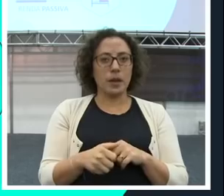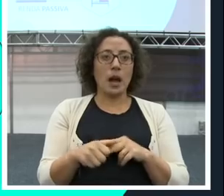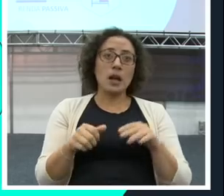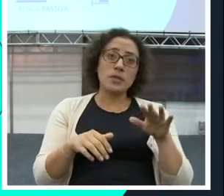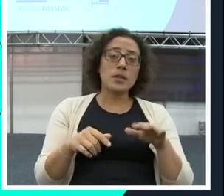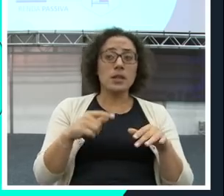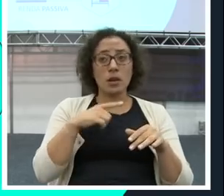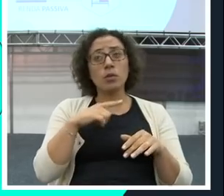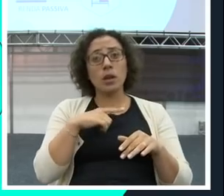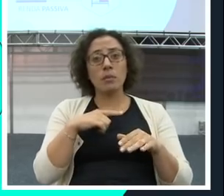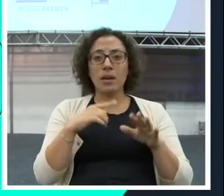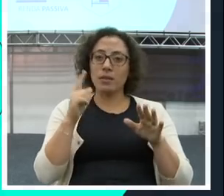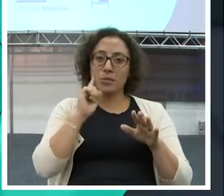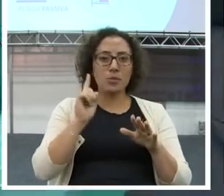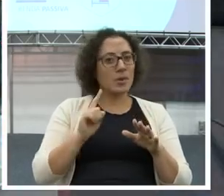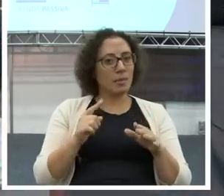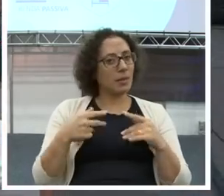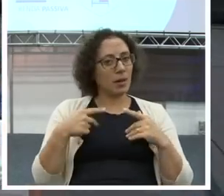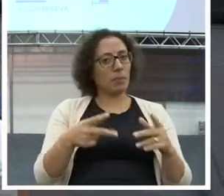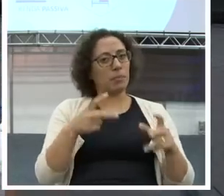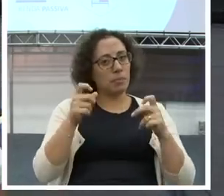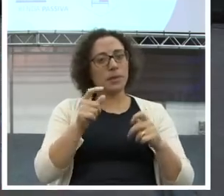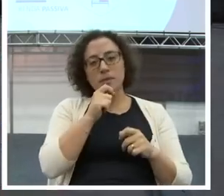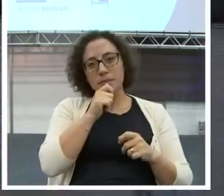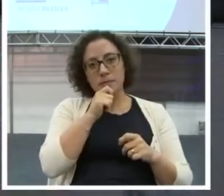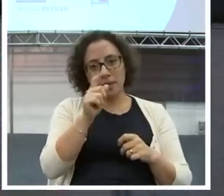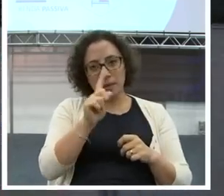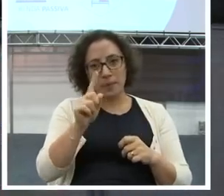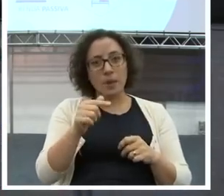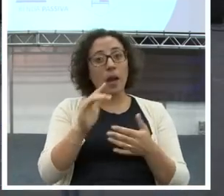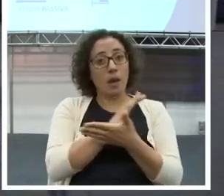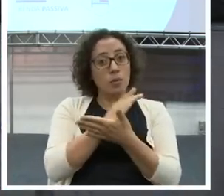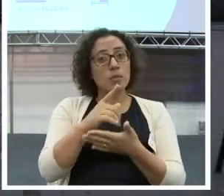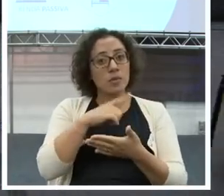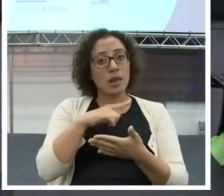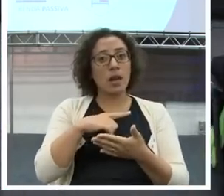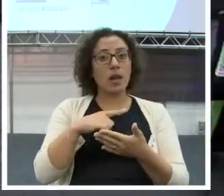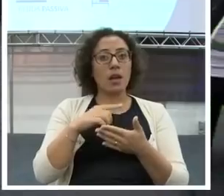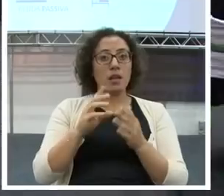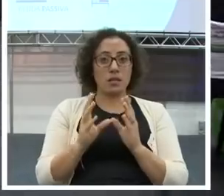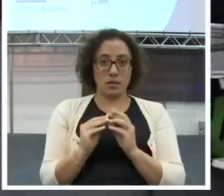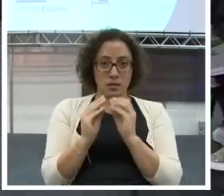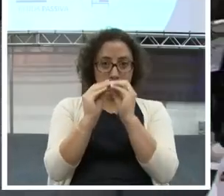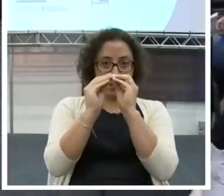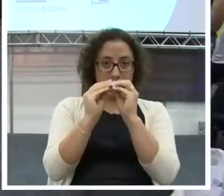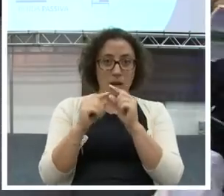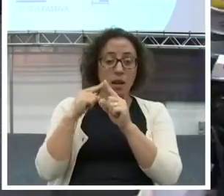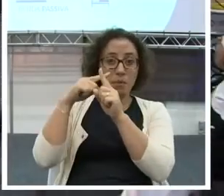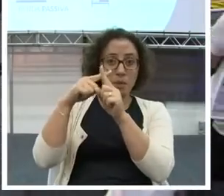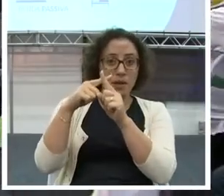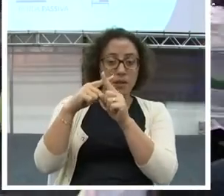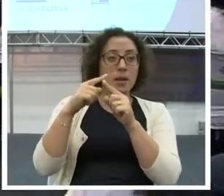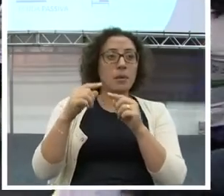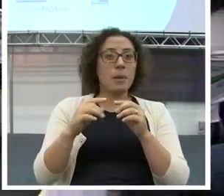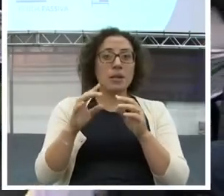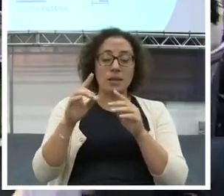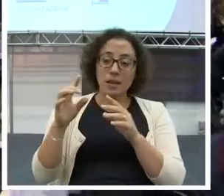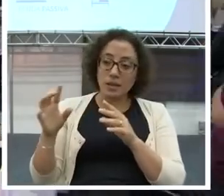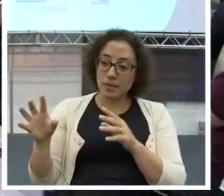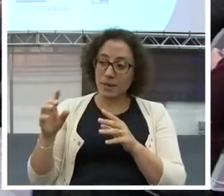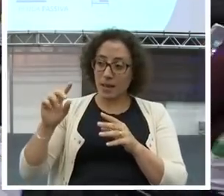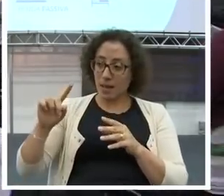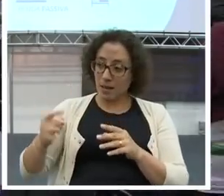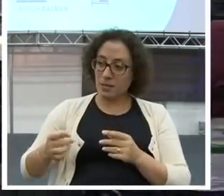tem, só que você não sabe ainda. Mas olha só, muita gente tem renda extra. Só que ela pega a renda extra para compor o orçamento da